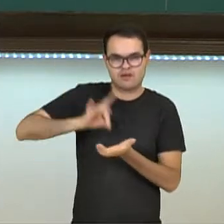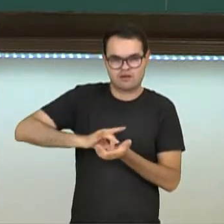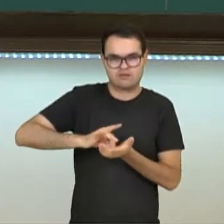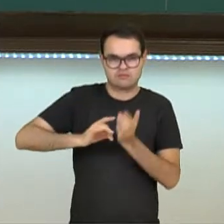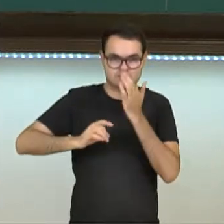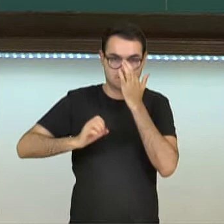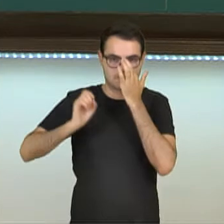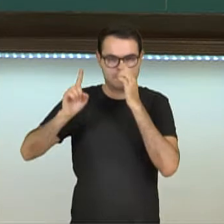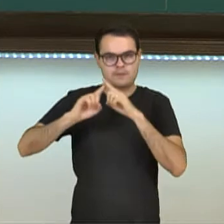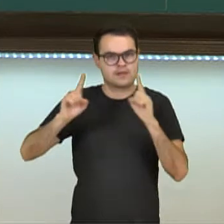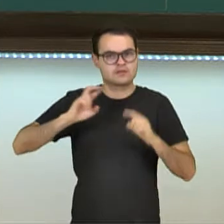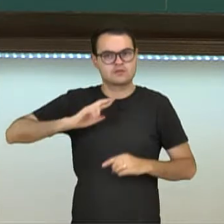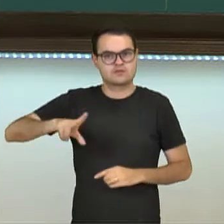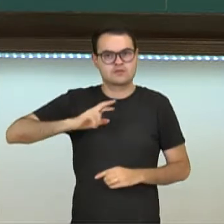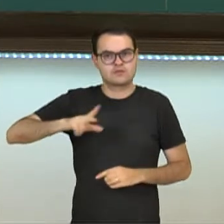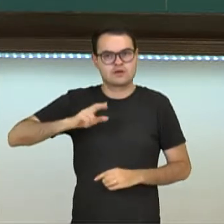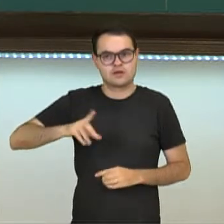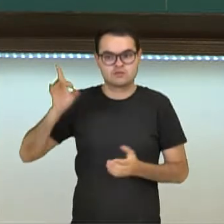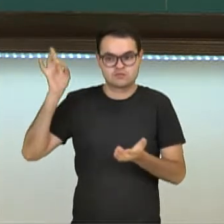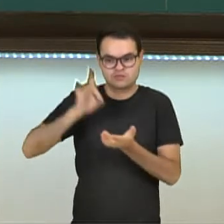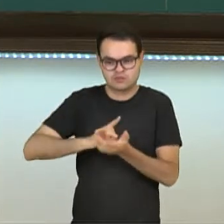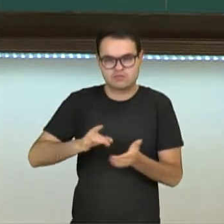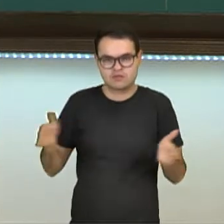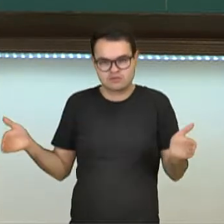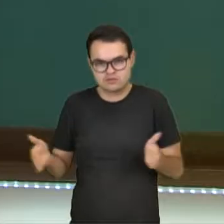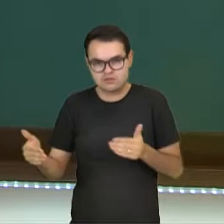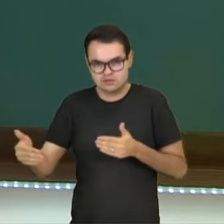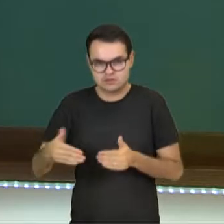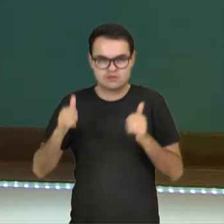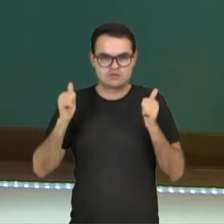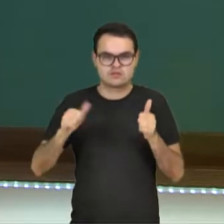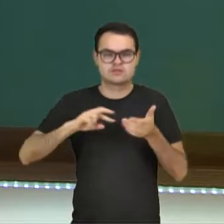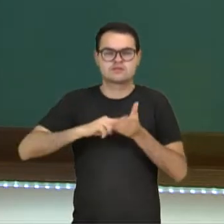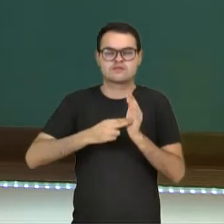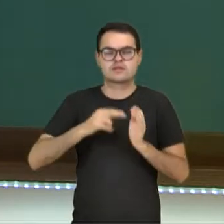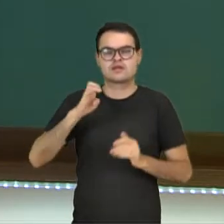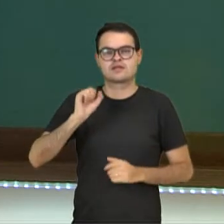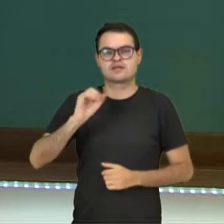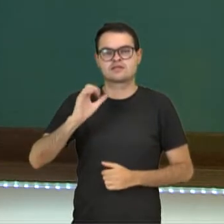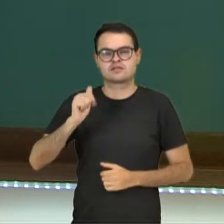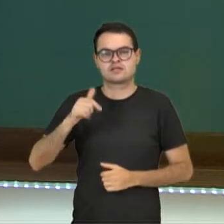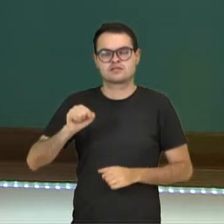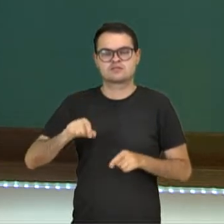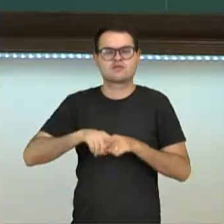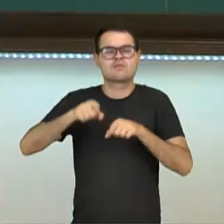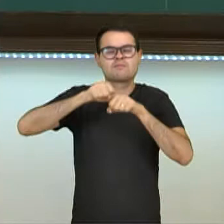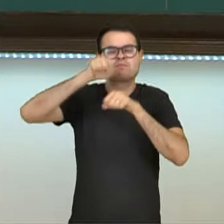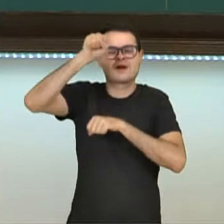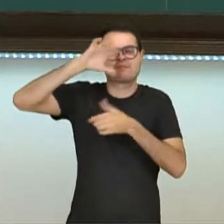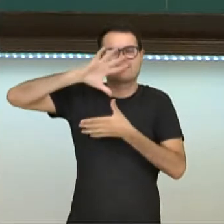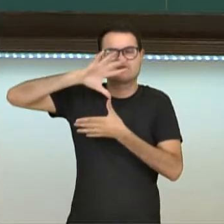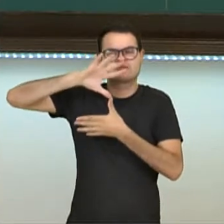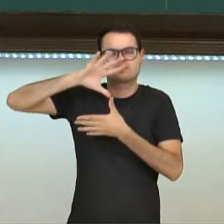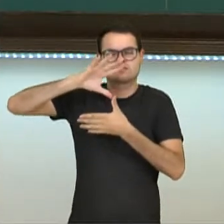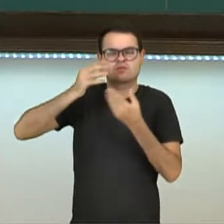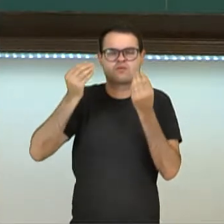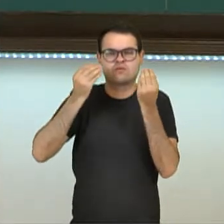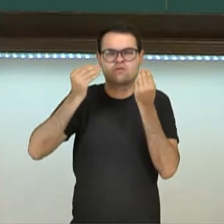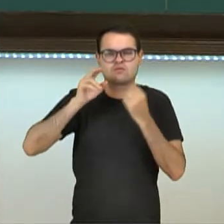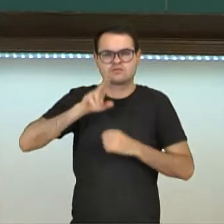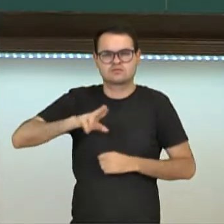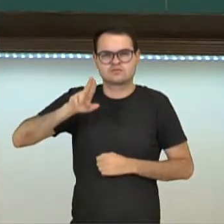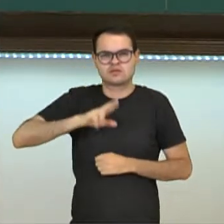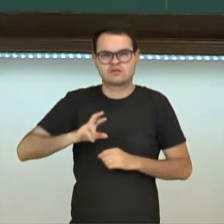O que é real, mas não está no tamanho real. Então isso são escalas. E os mapas? Como que a gente pode usar a razão e